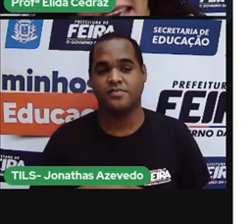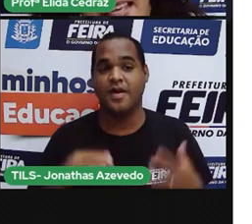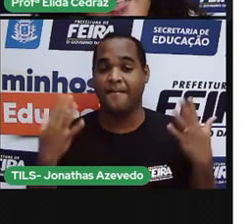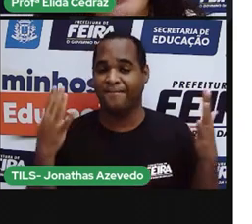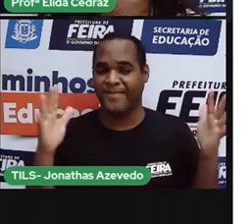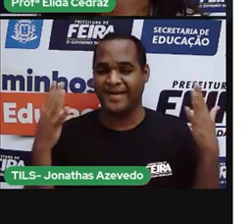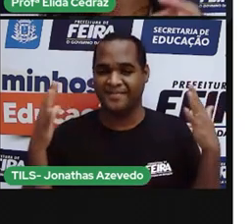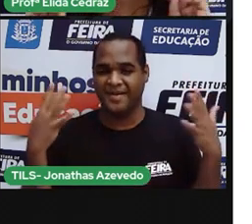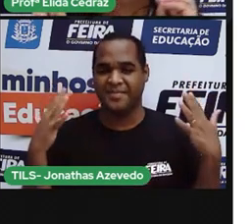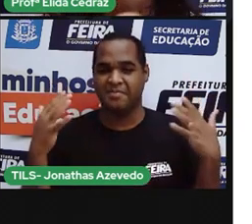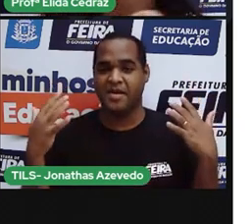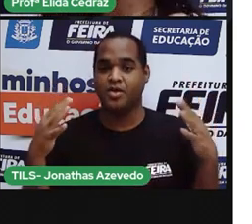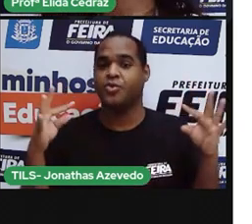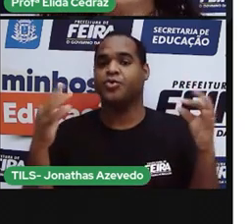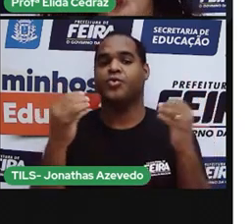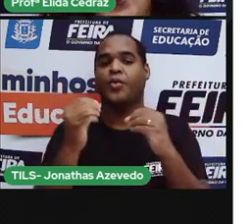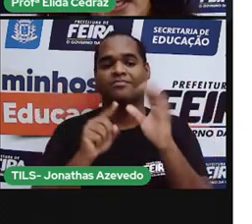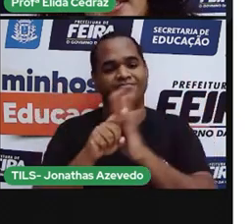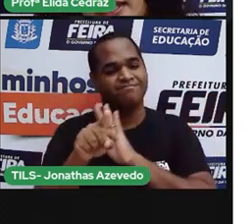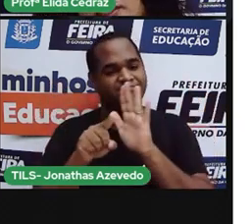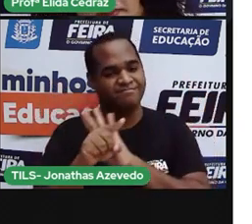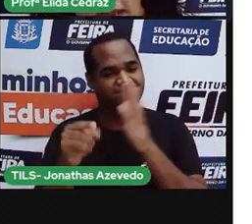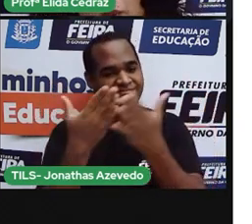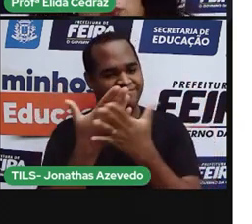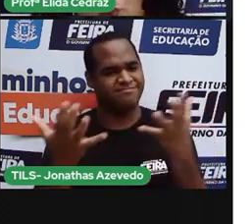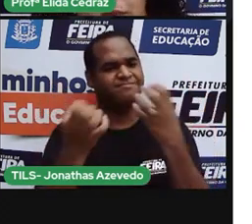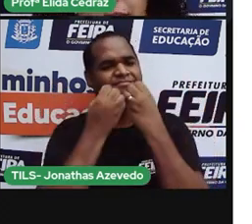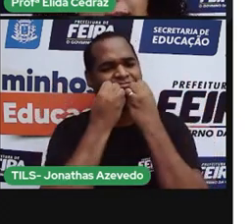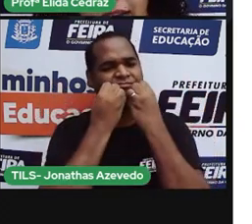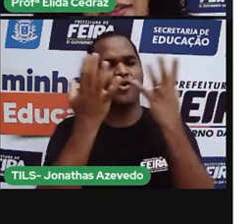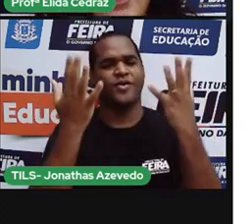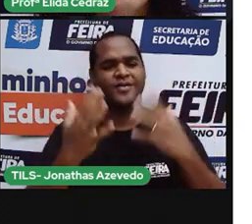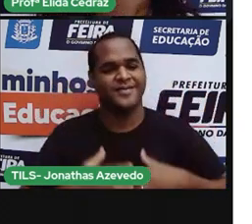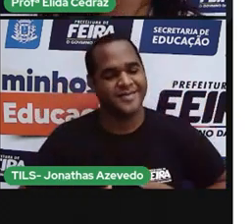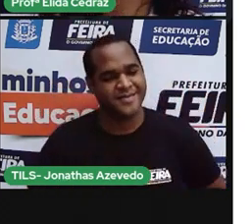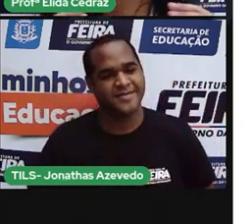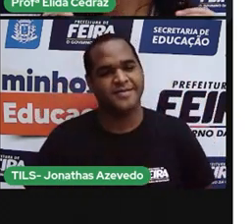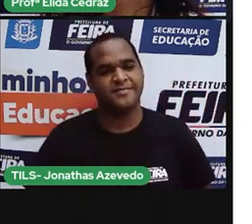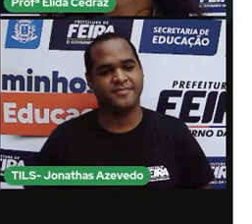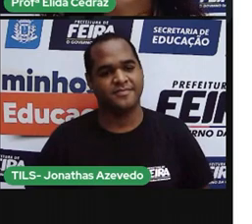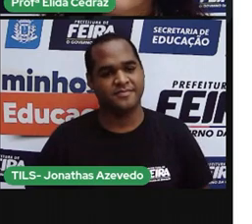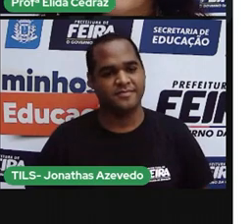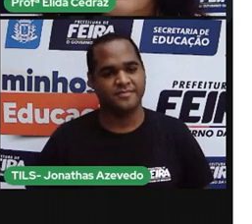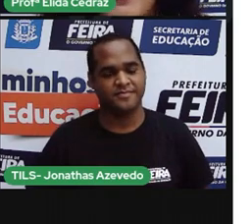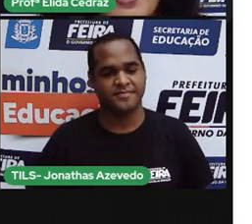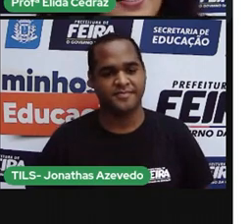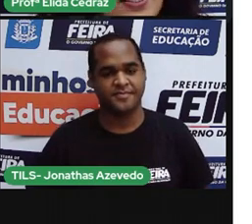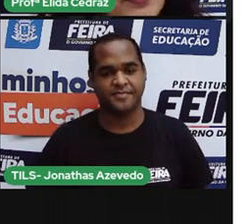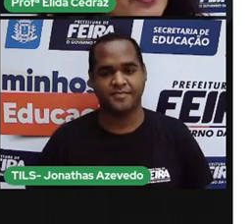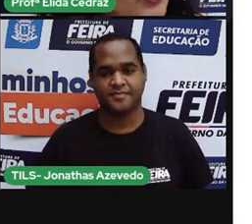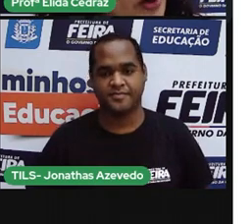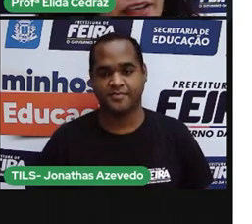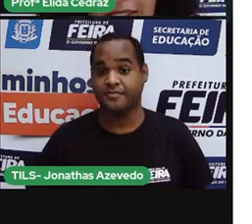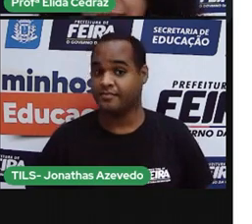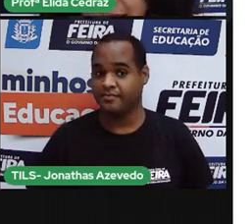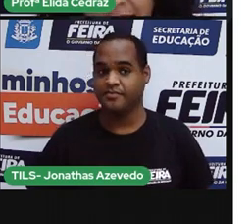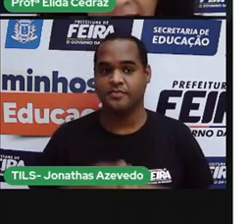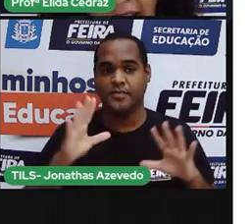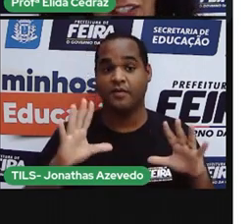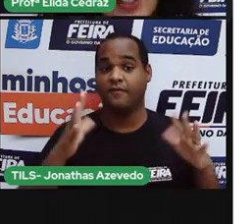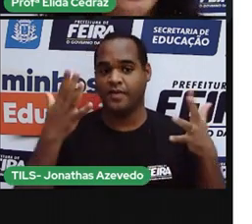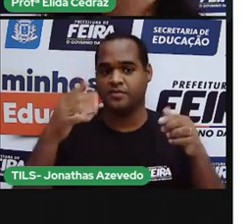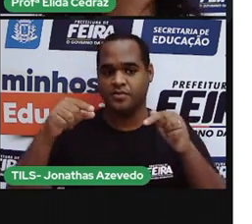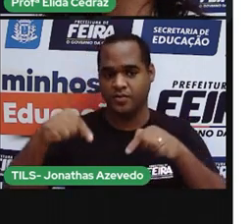Parabéns! Vocês acertaram todas as perguntas. A festa são da nossa